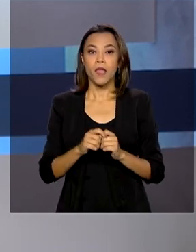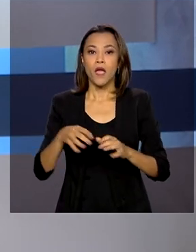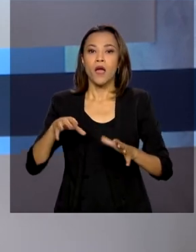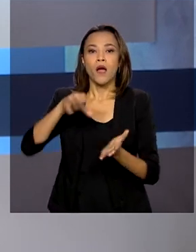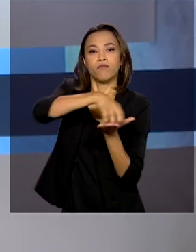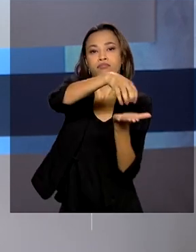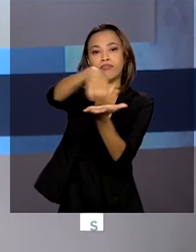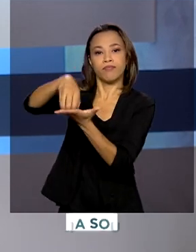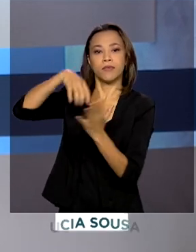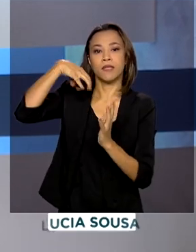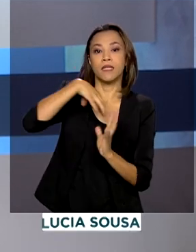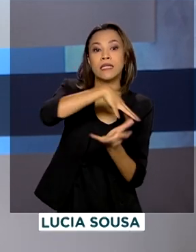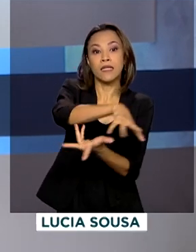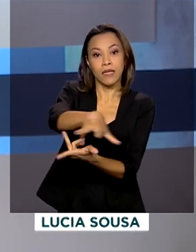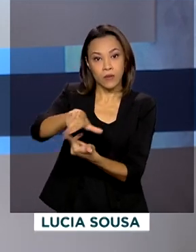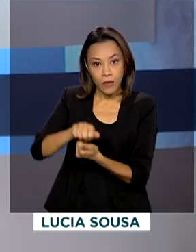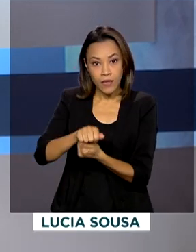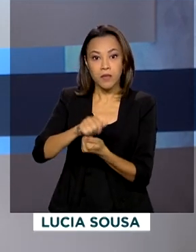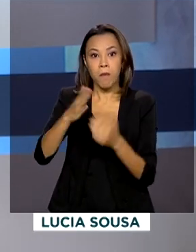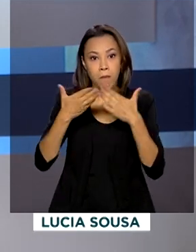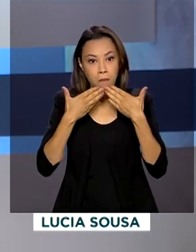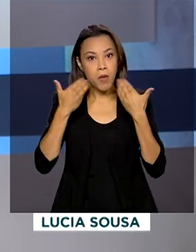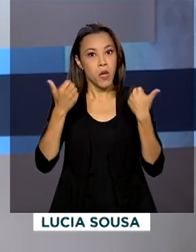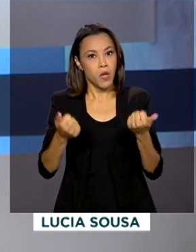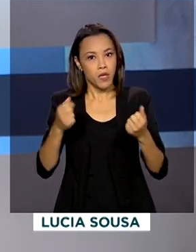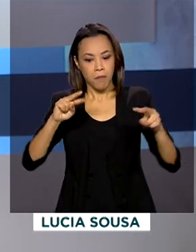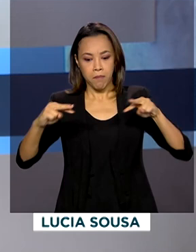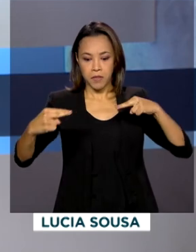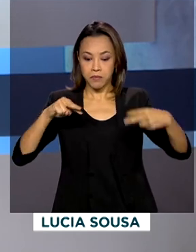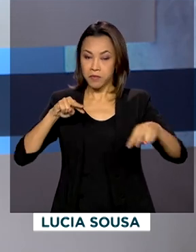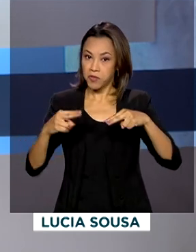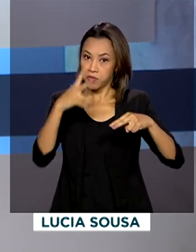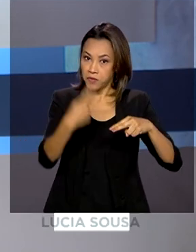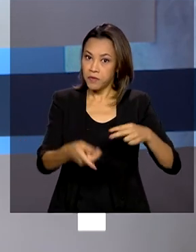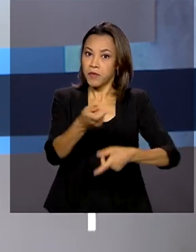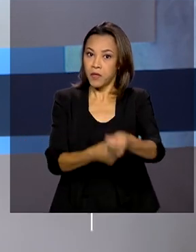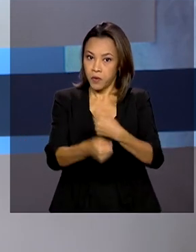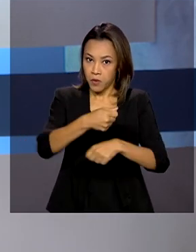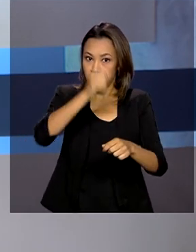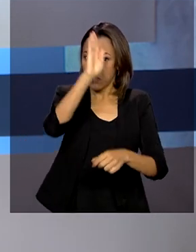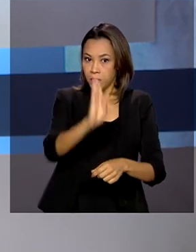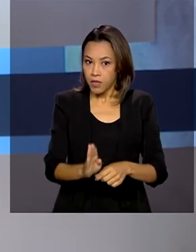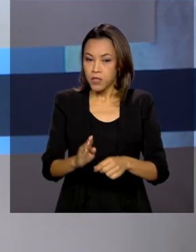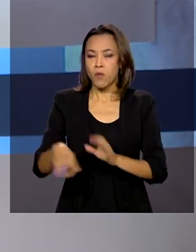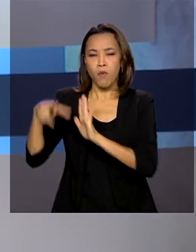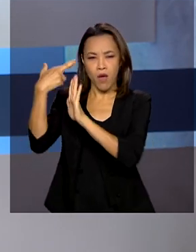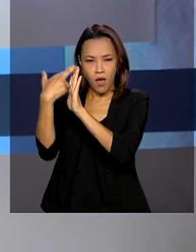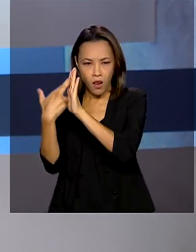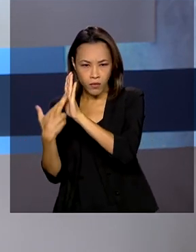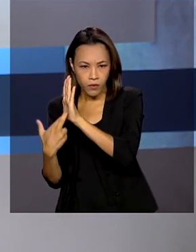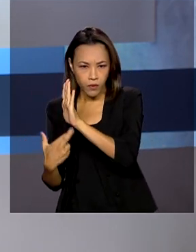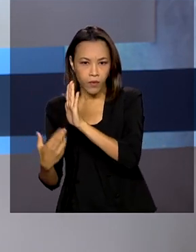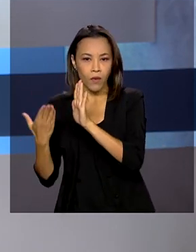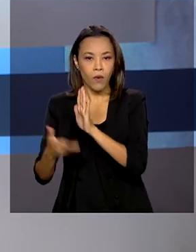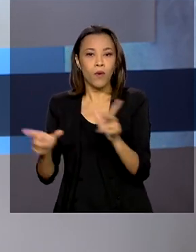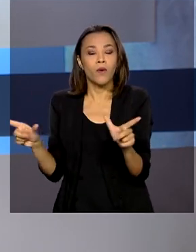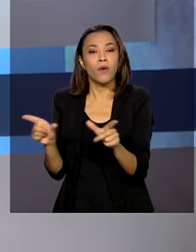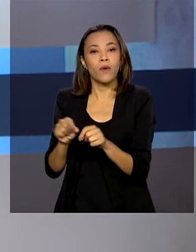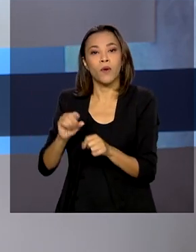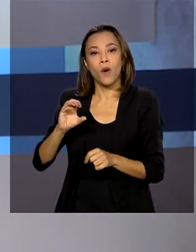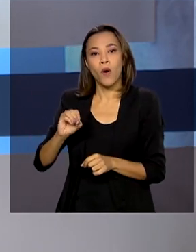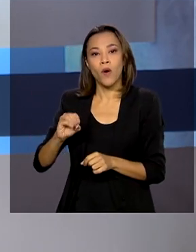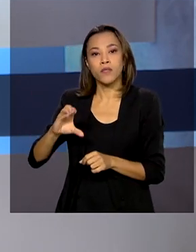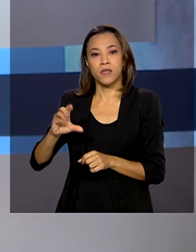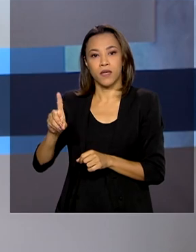internacionais estão melhorando as perspectivas para a economia brasileira. Um relatório da Organização para a Cooperação e Desenvolvimento